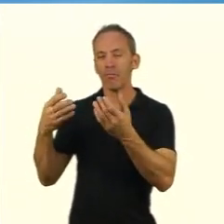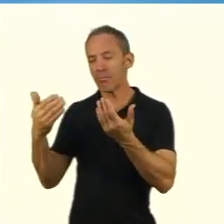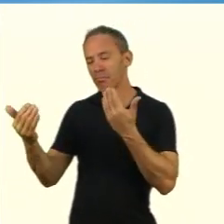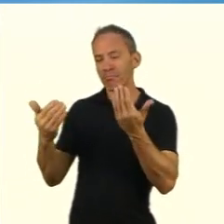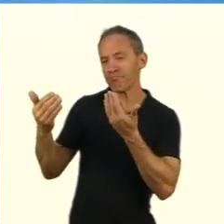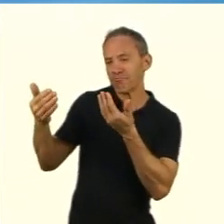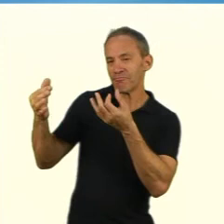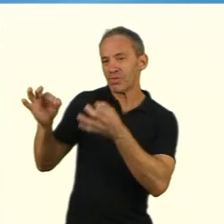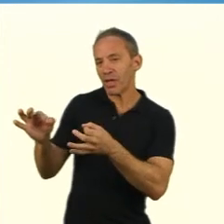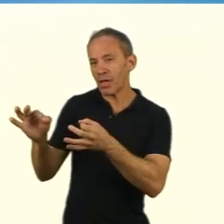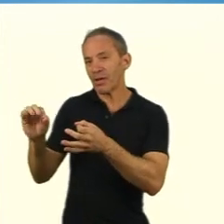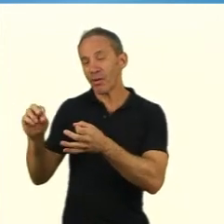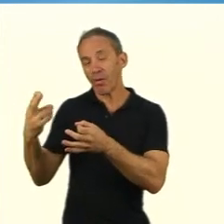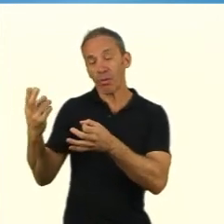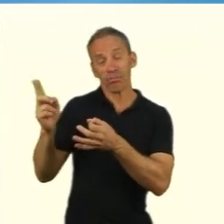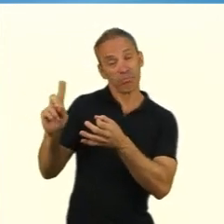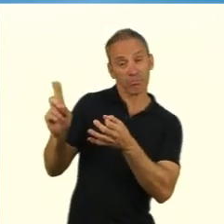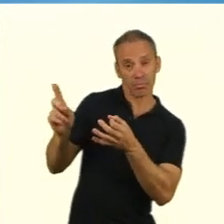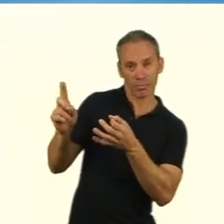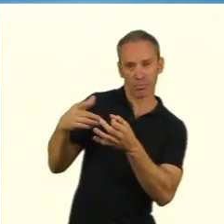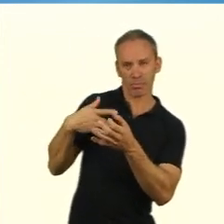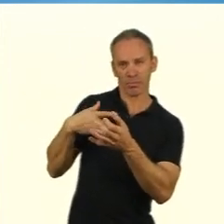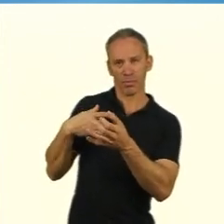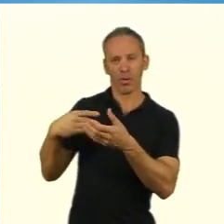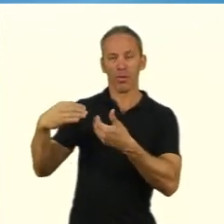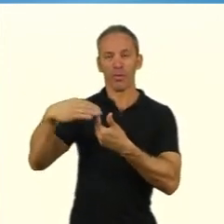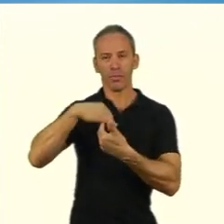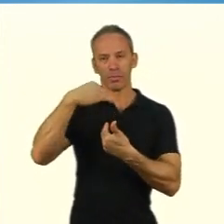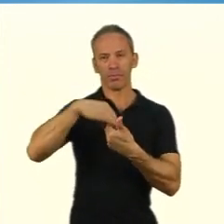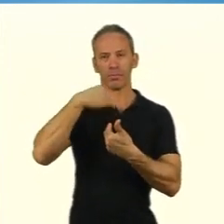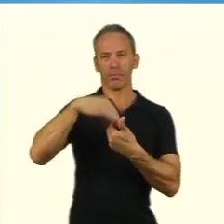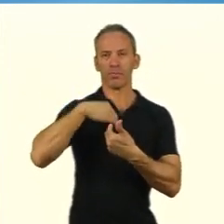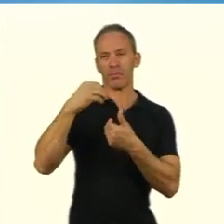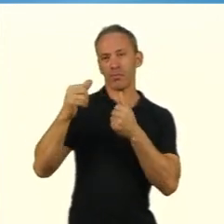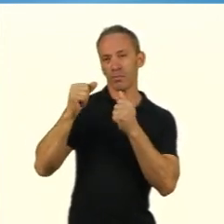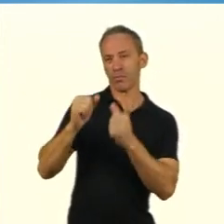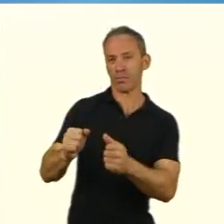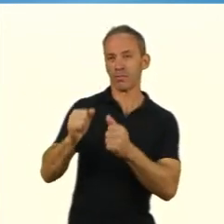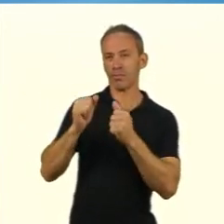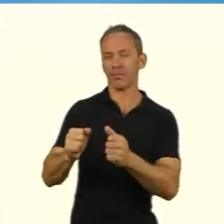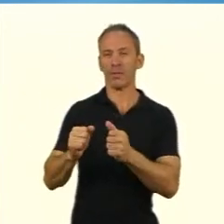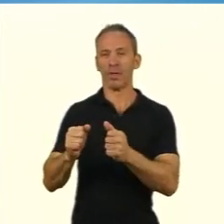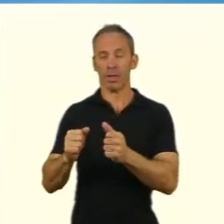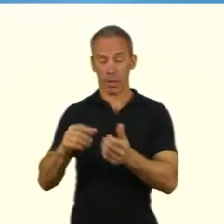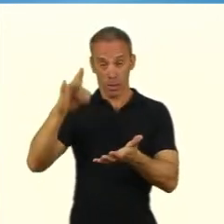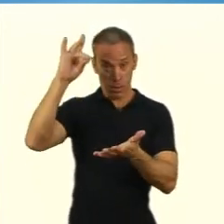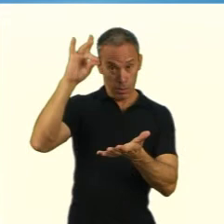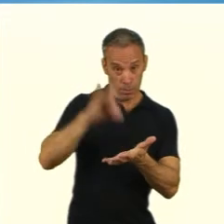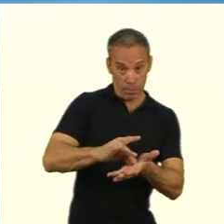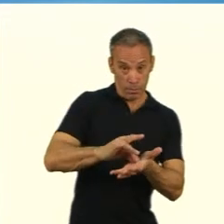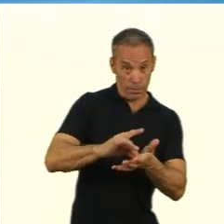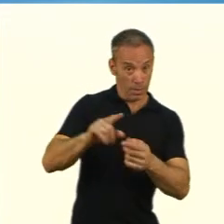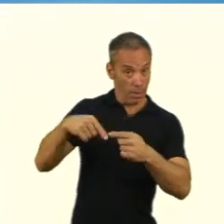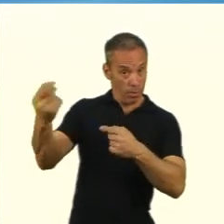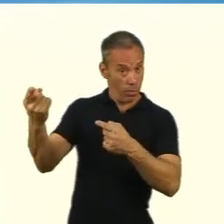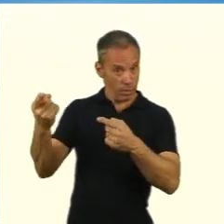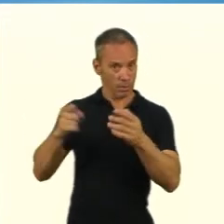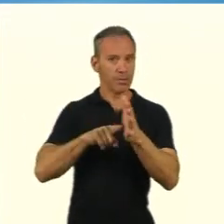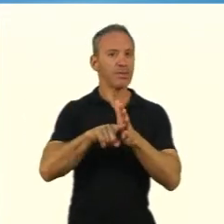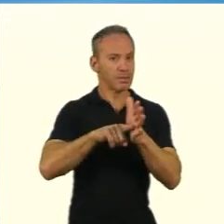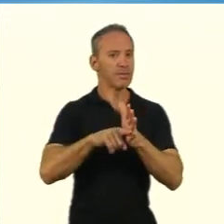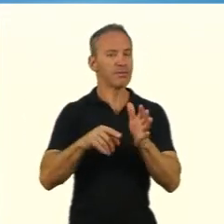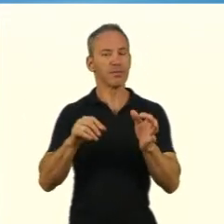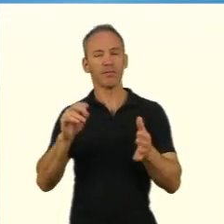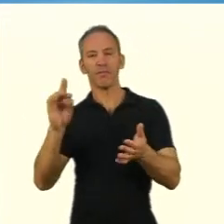universo da investigação científica ou seja antes da experiência eu me coloco essa questão essa questão